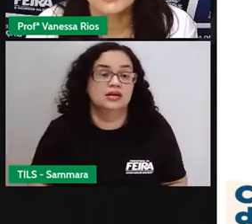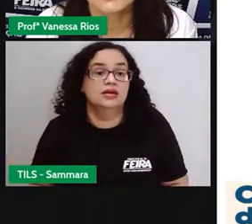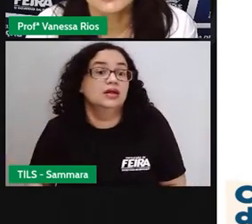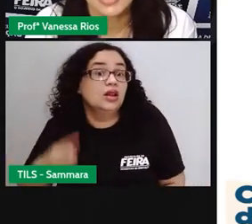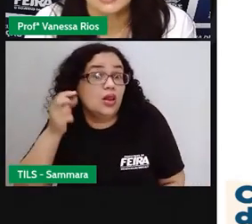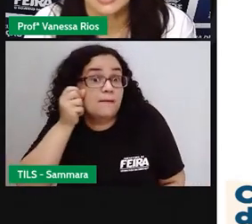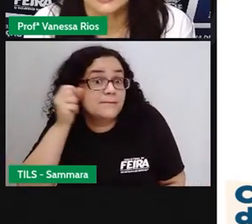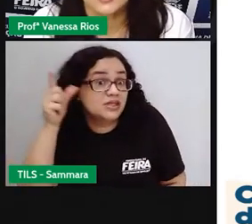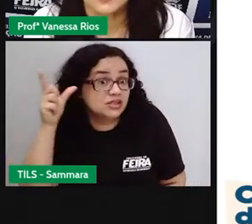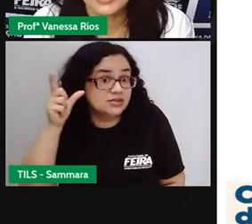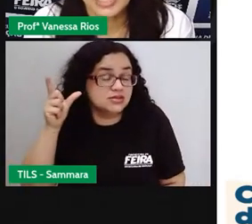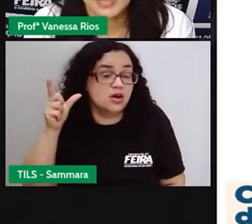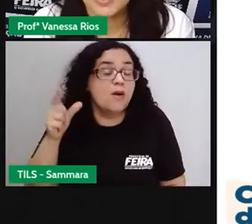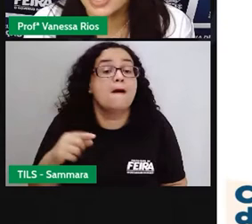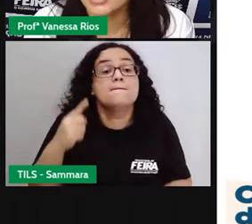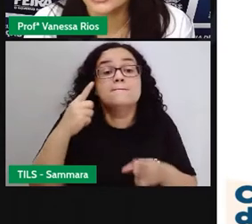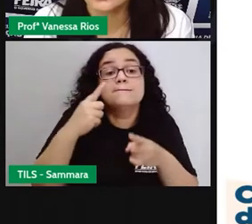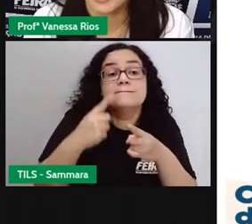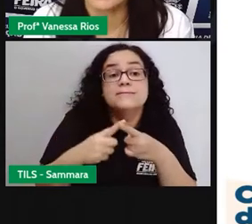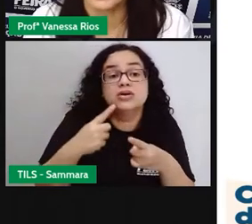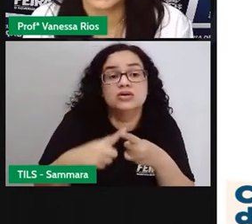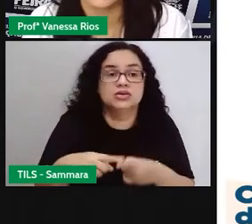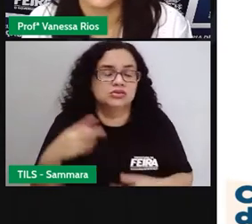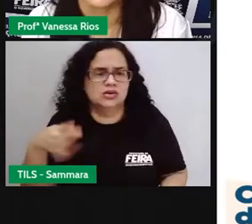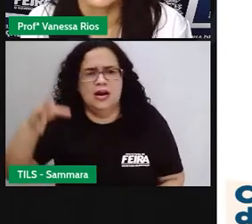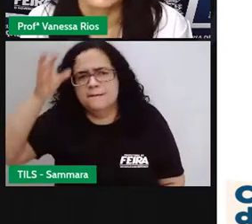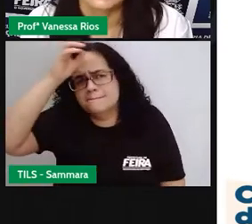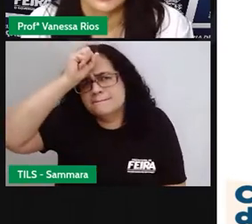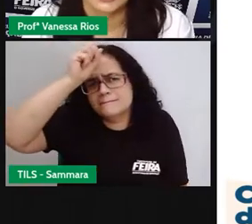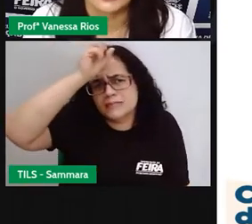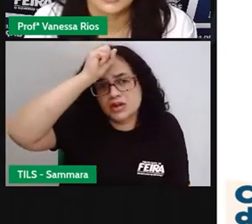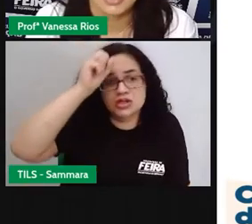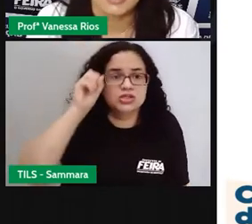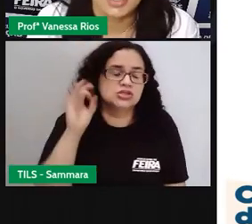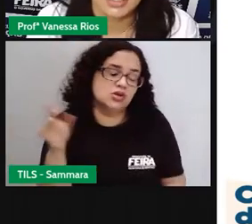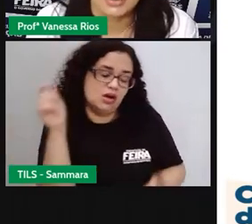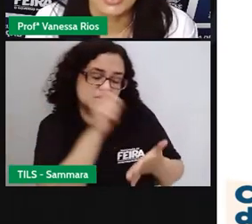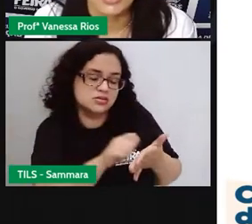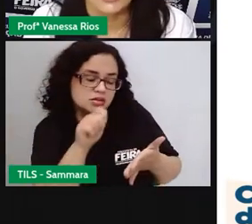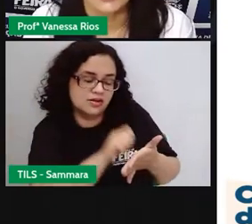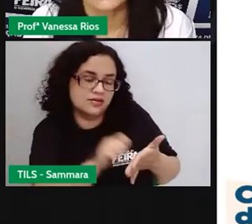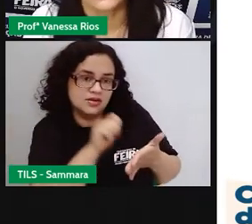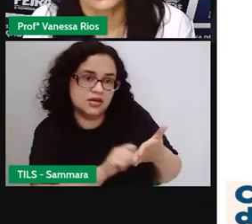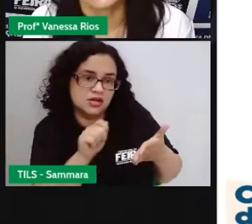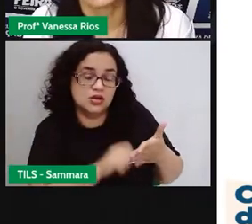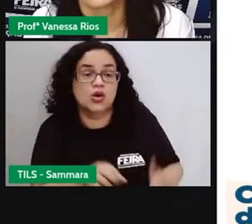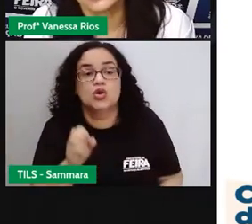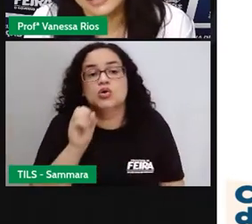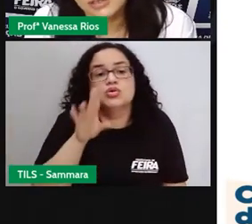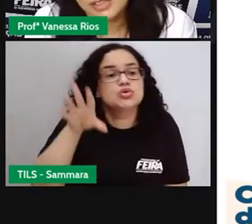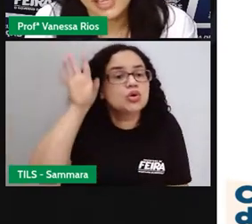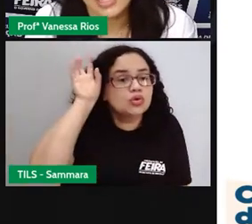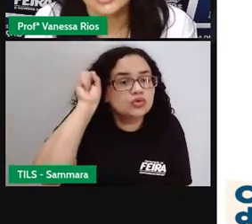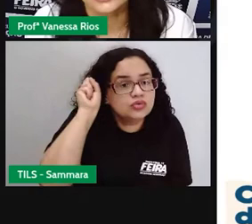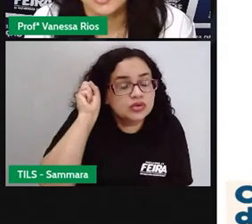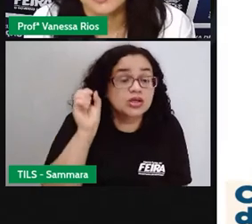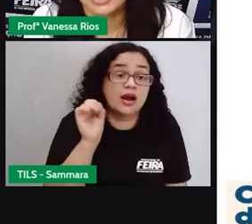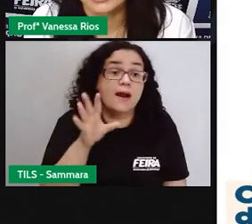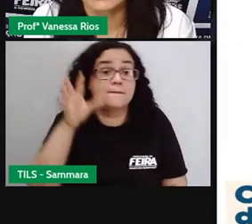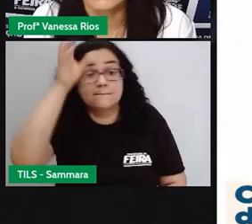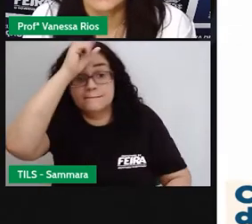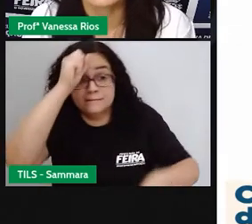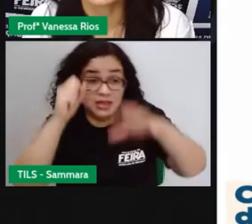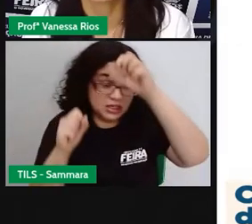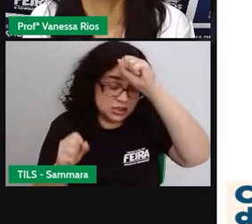olhos e os ouvidos atentos. Por quê? Porque a gente não aprende só escrevendo ou só ouvindo, né? A gente